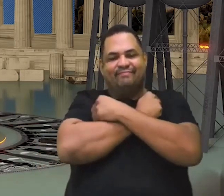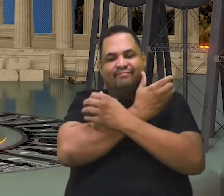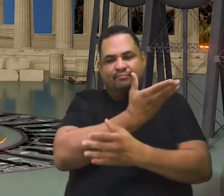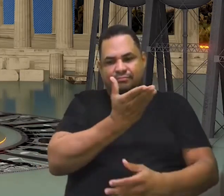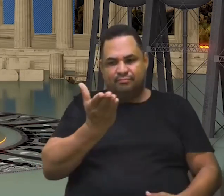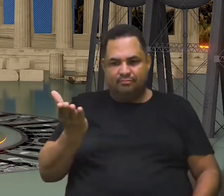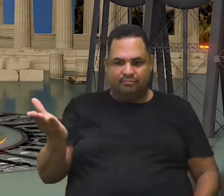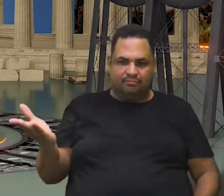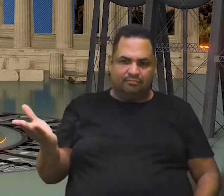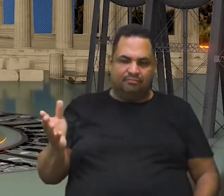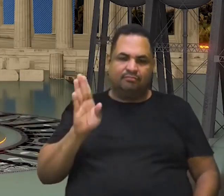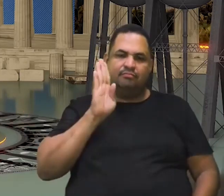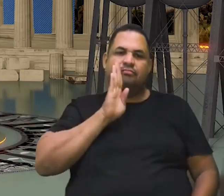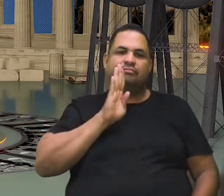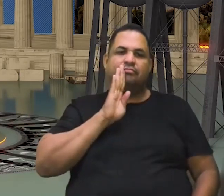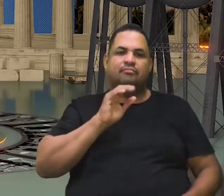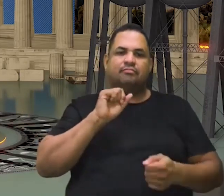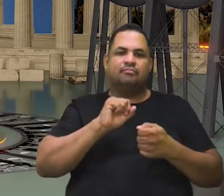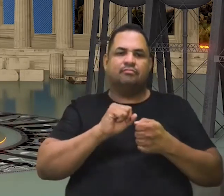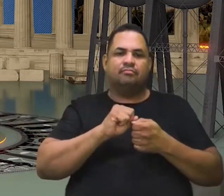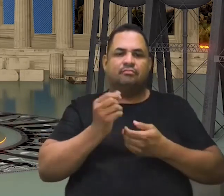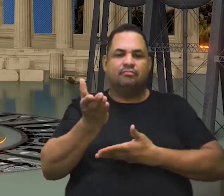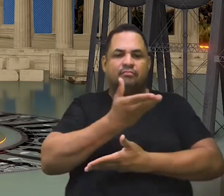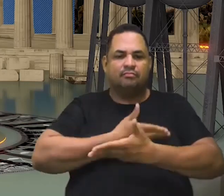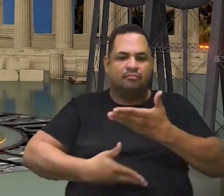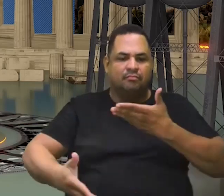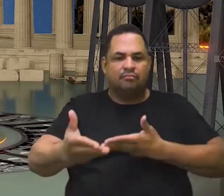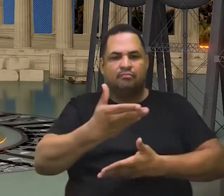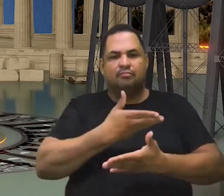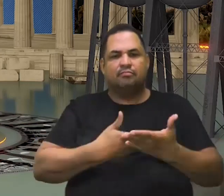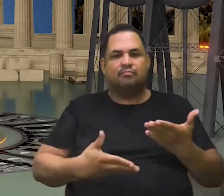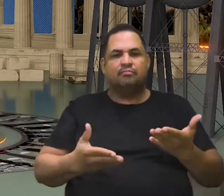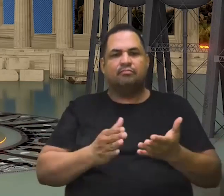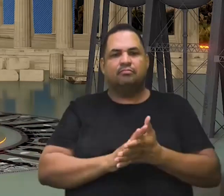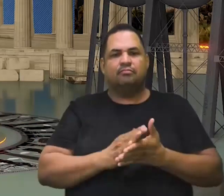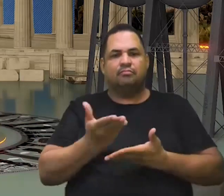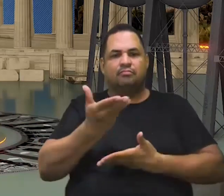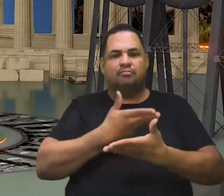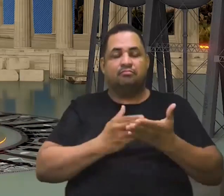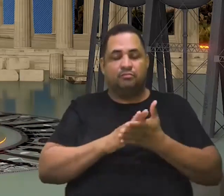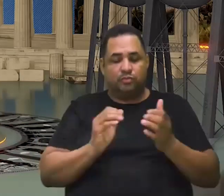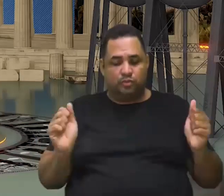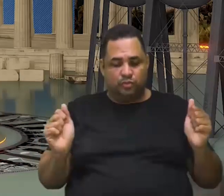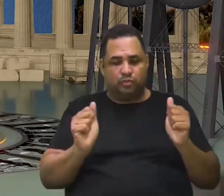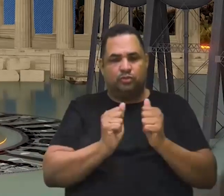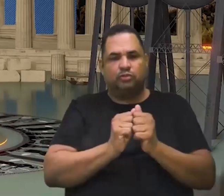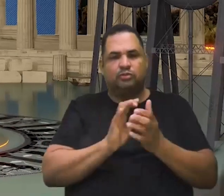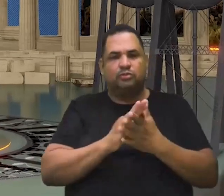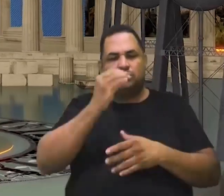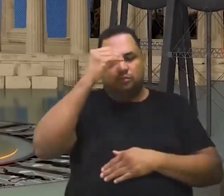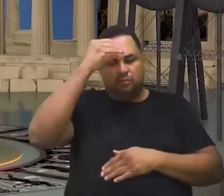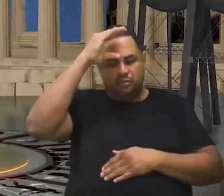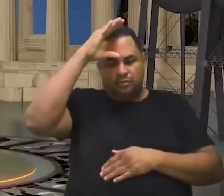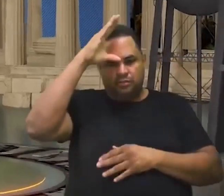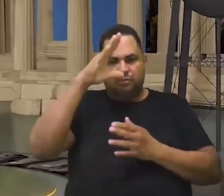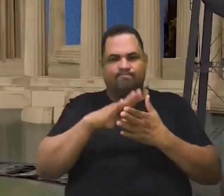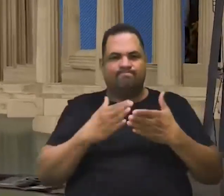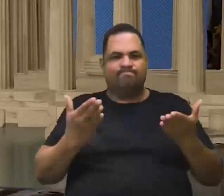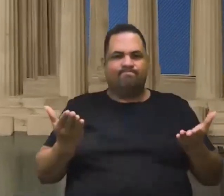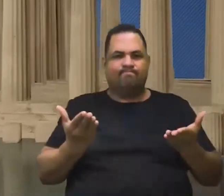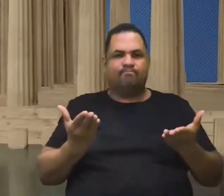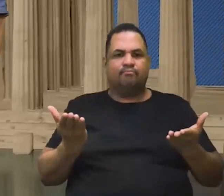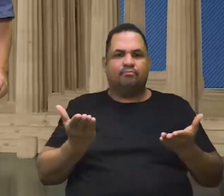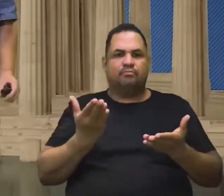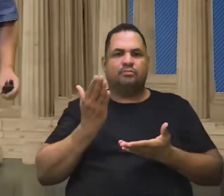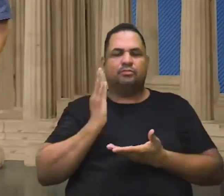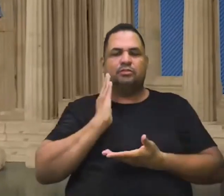vocês, né? É muito legal fazer essa interação, essa mediação com vocês sobre o conhecimento. E já